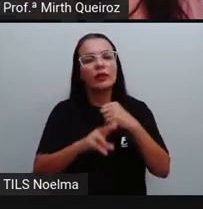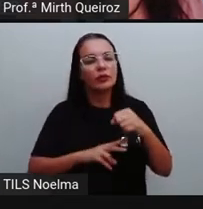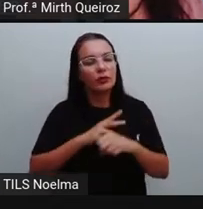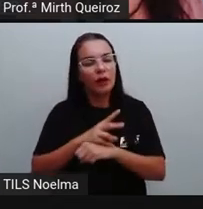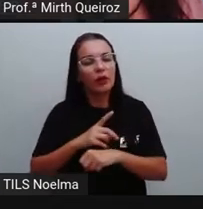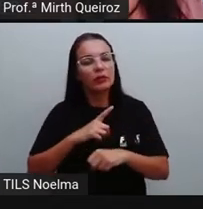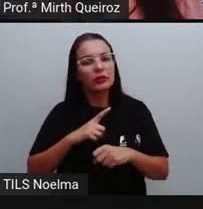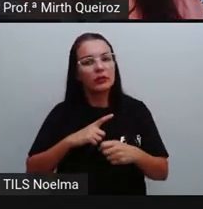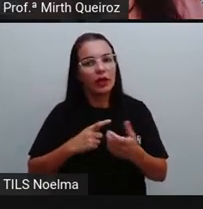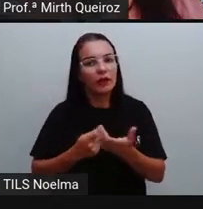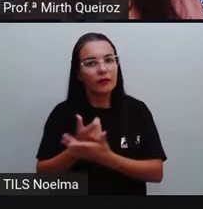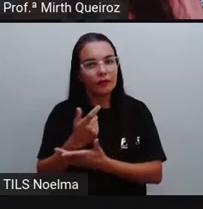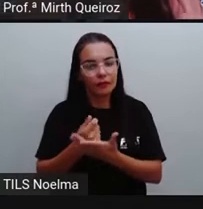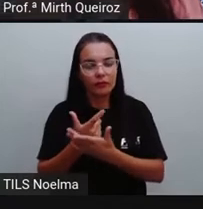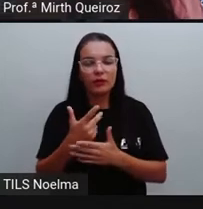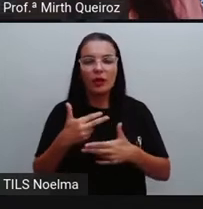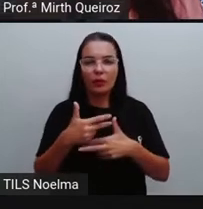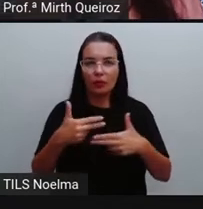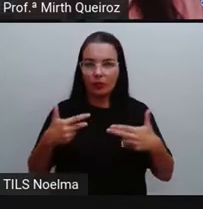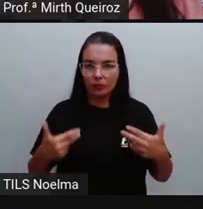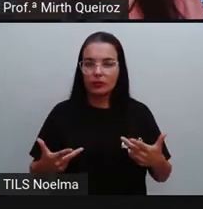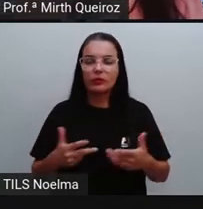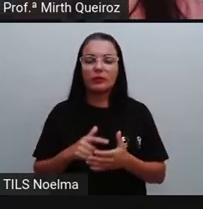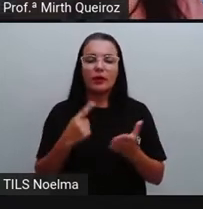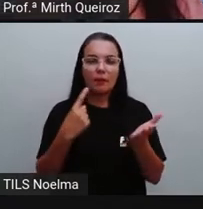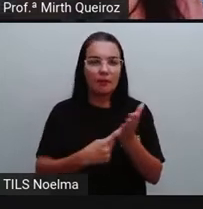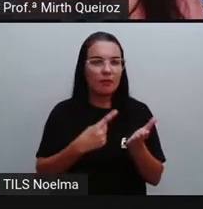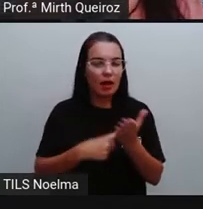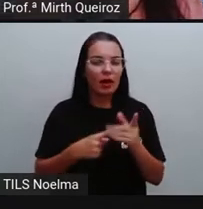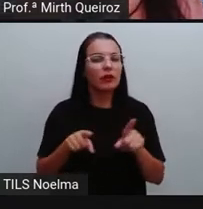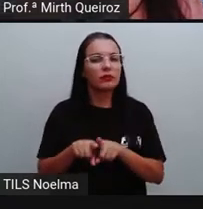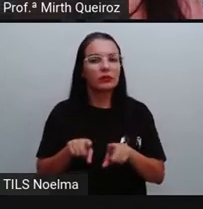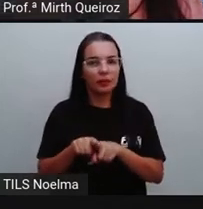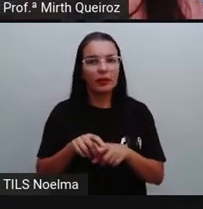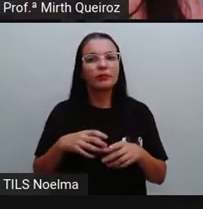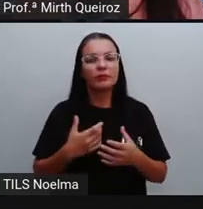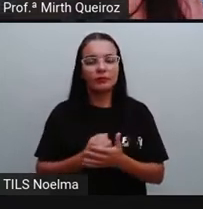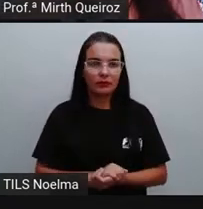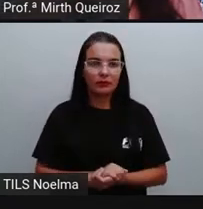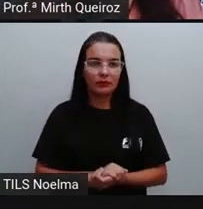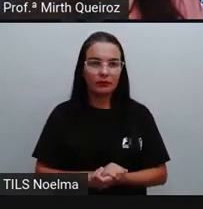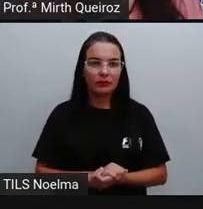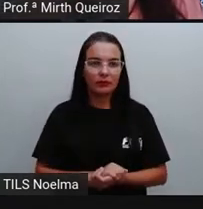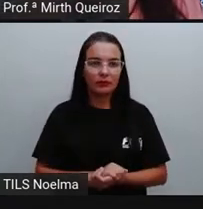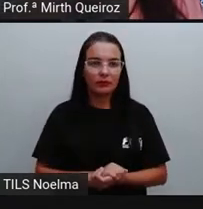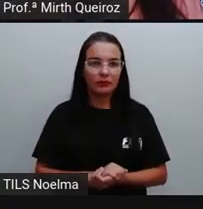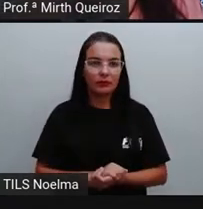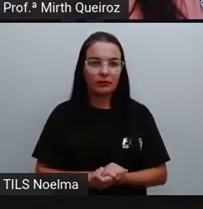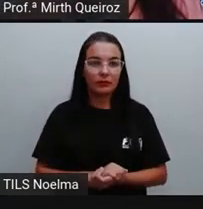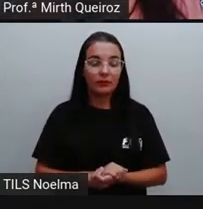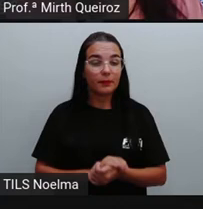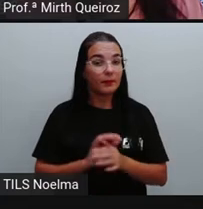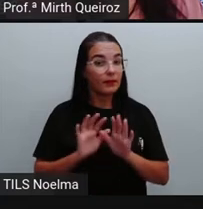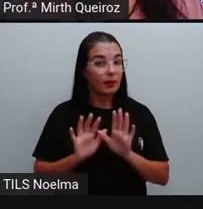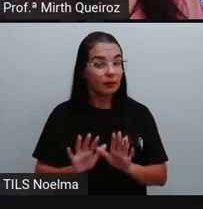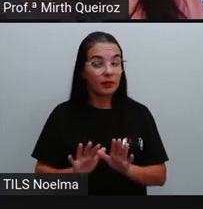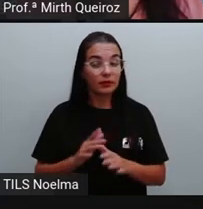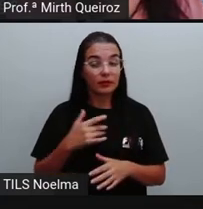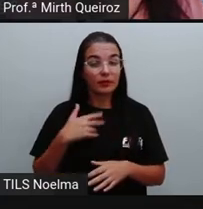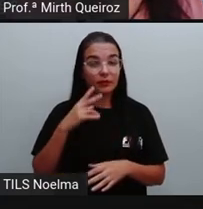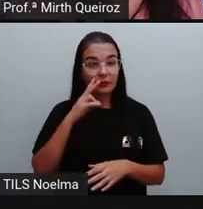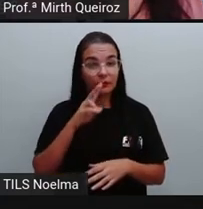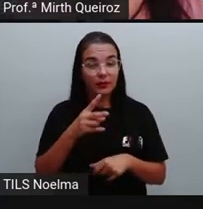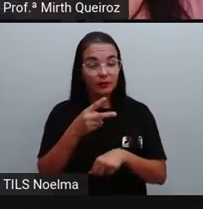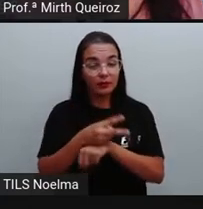mercadorias, produtos, se divulgam marcas através dessas redes sociais. Mas, como eu mostrei para